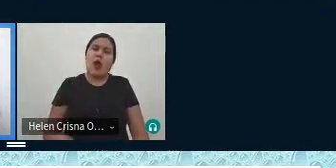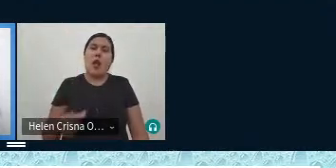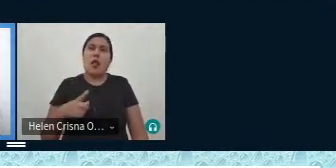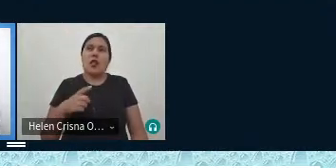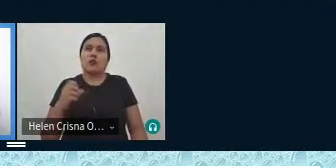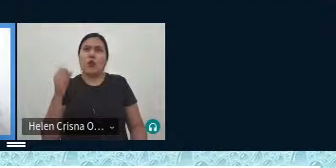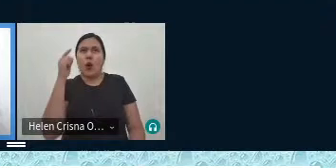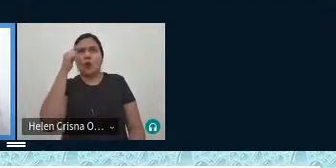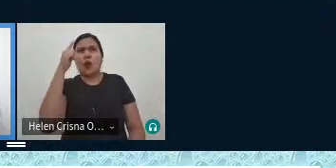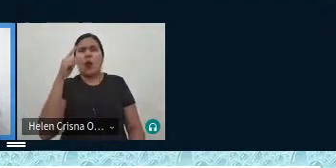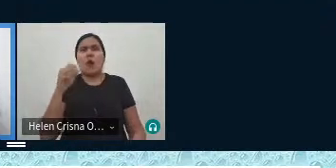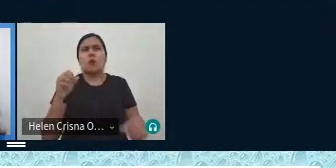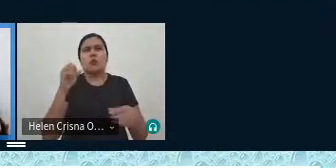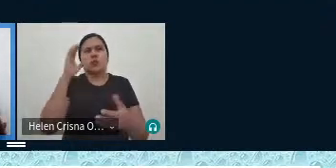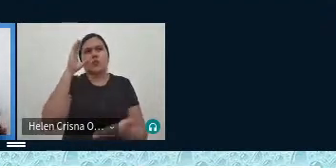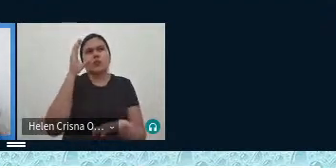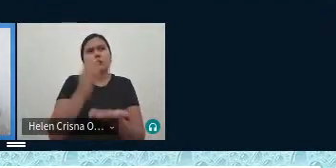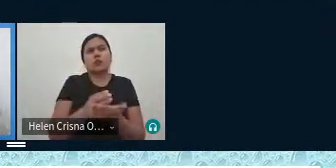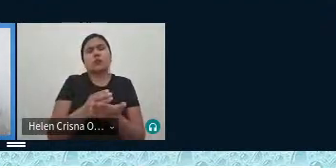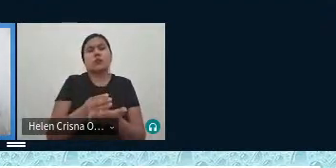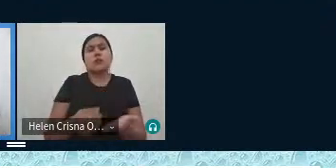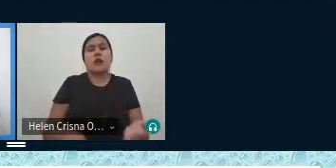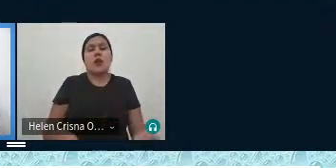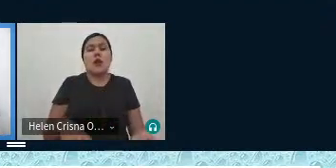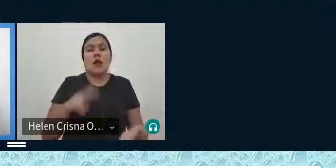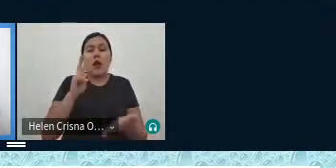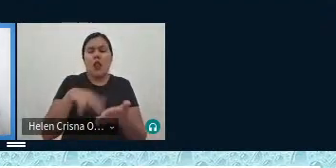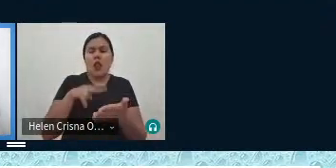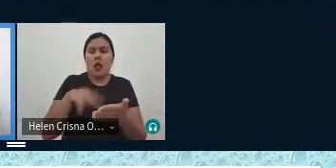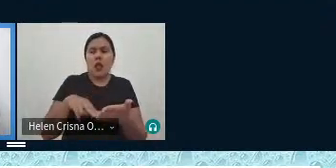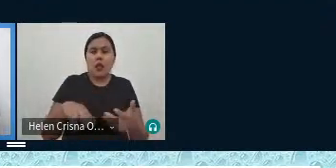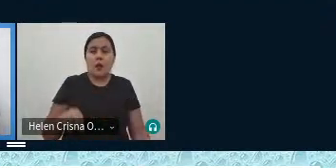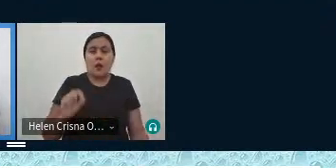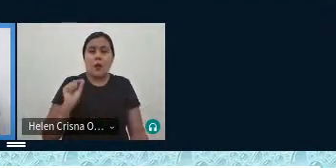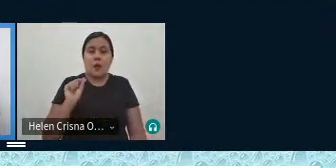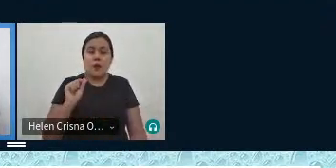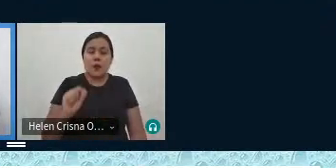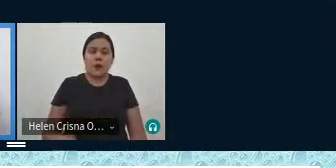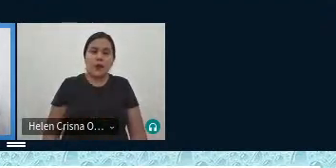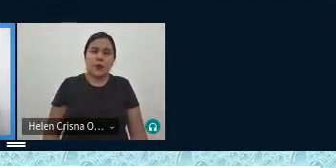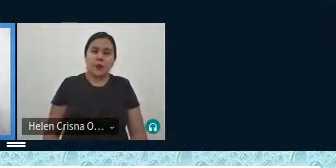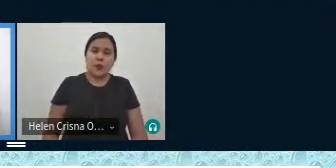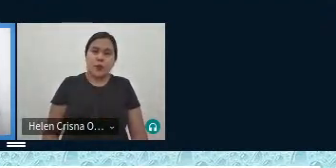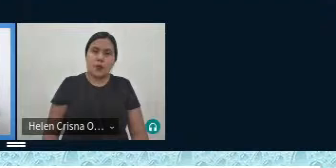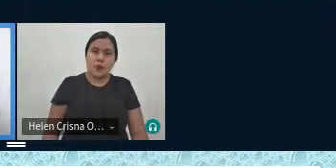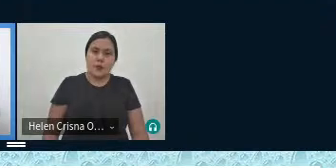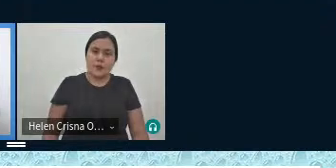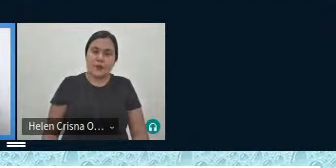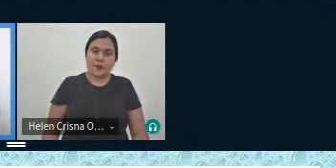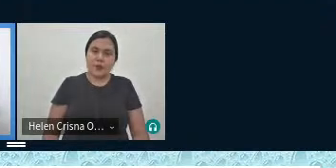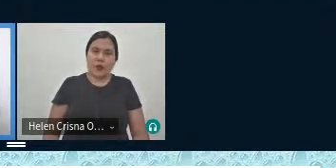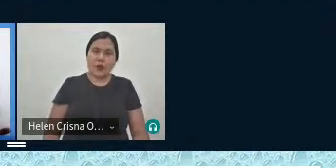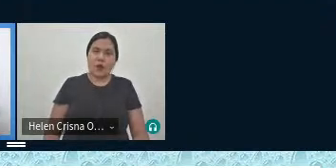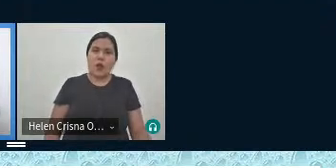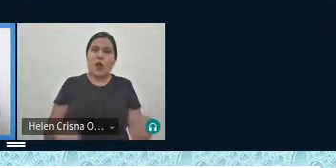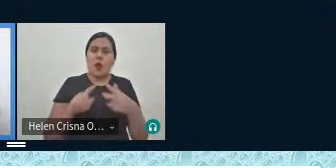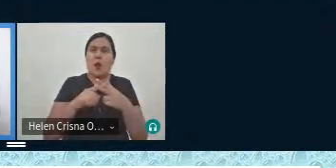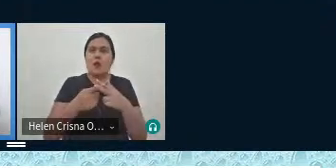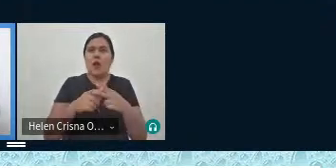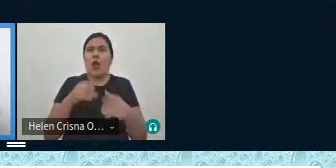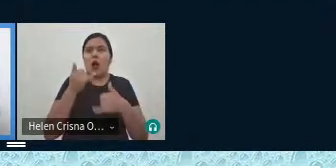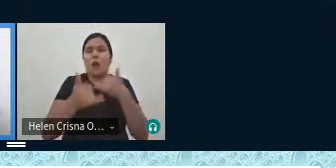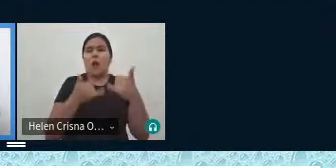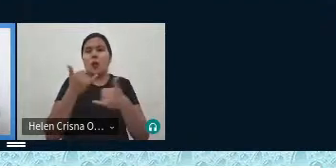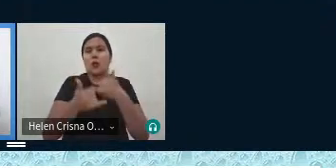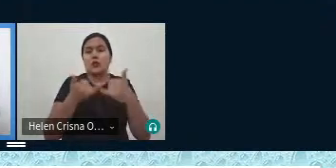dessa tese né eu não sei se dá para vocês lerem o que eu dei uma oficina sobre esses jogos